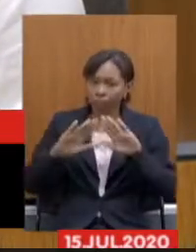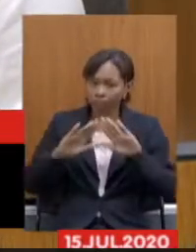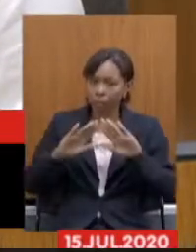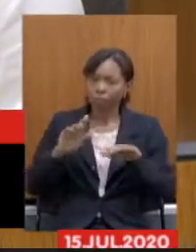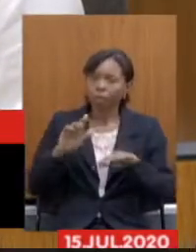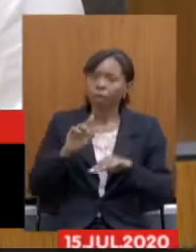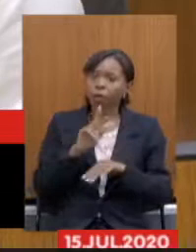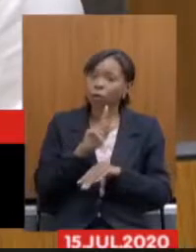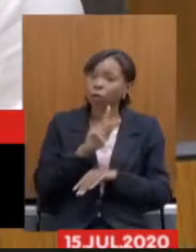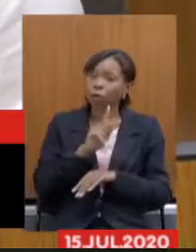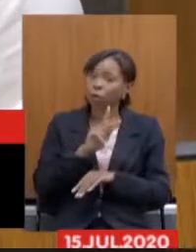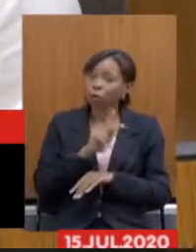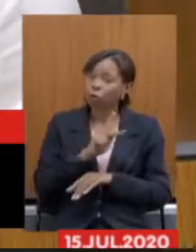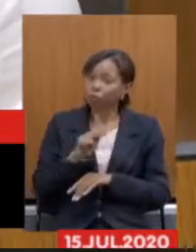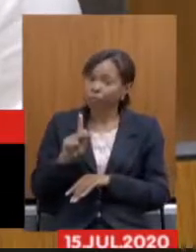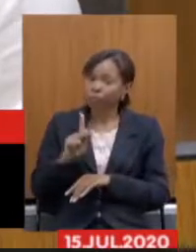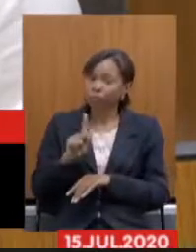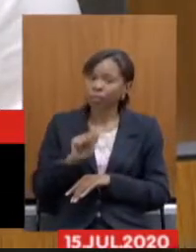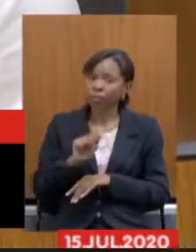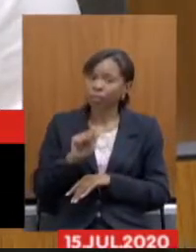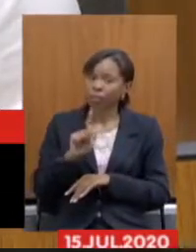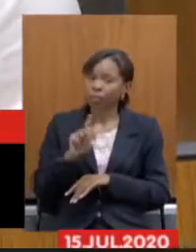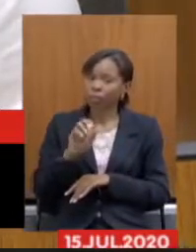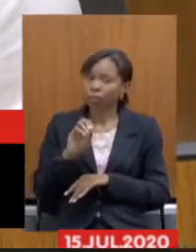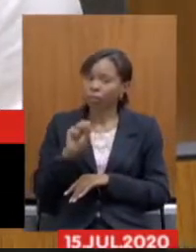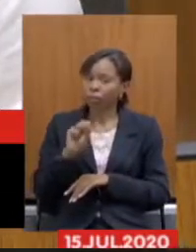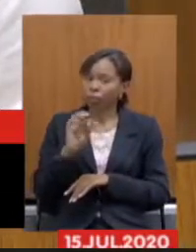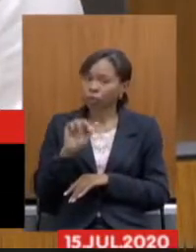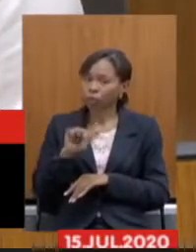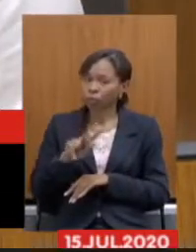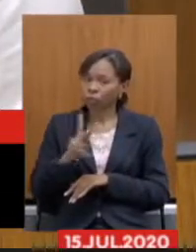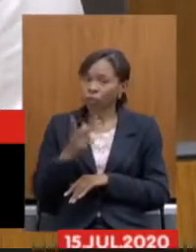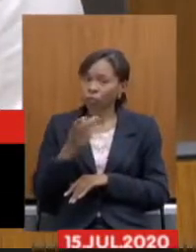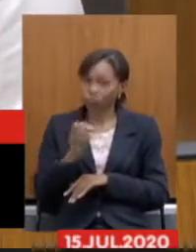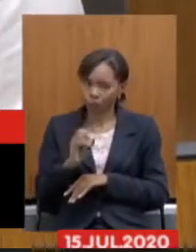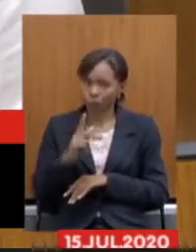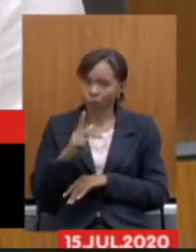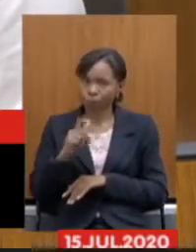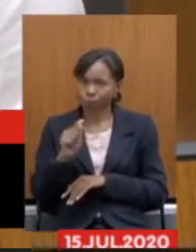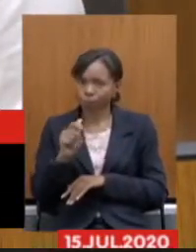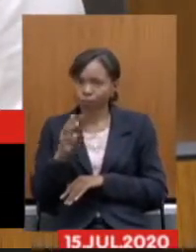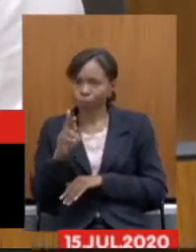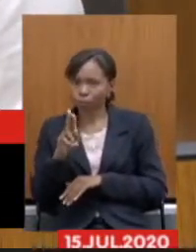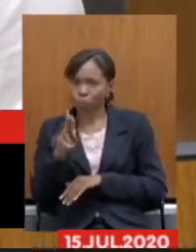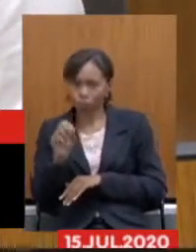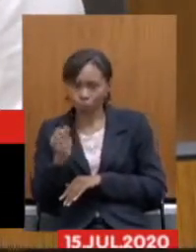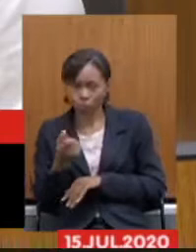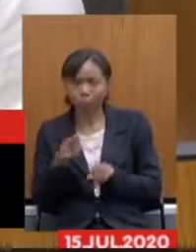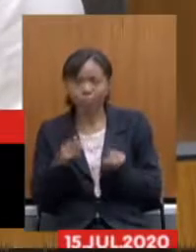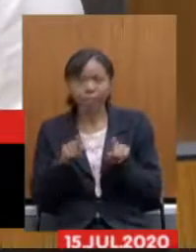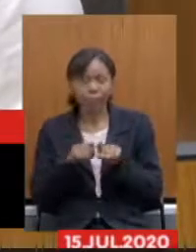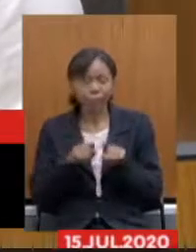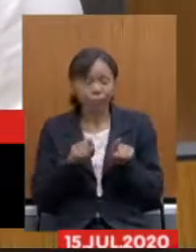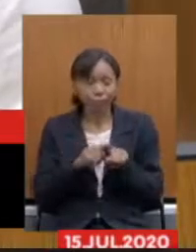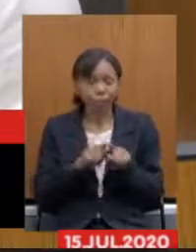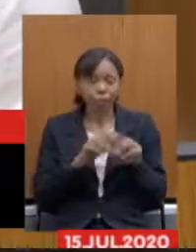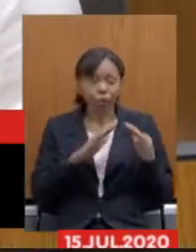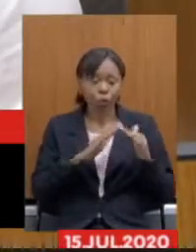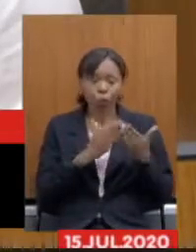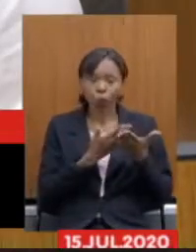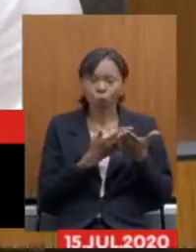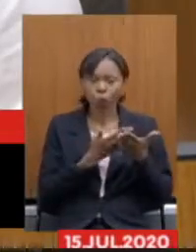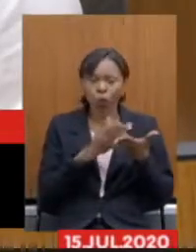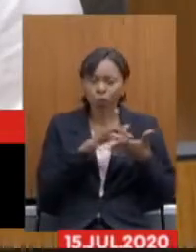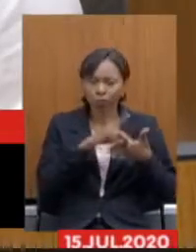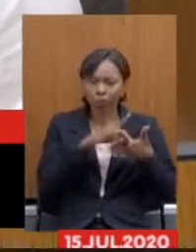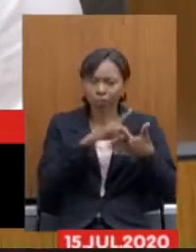Patruz tem o senhor como primeiro secretário presidente e colégio de líderes né nós temos aqui o nosso líder de